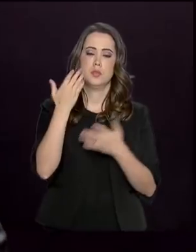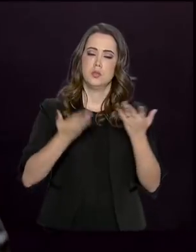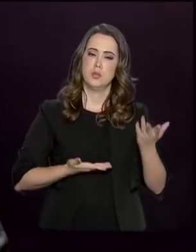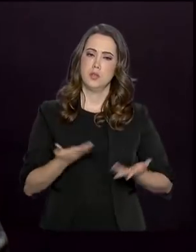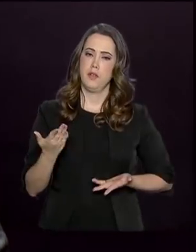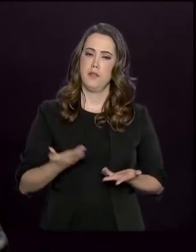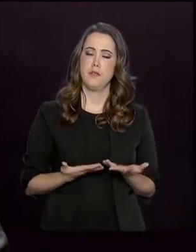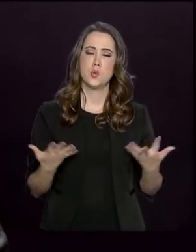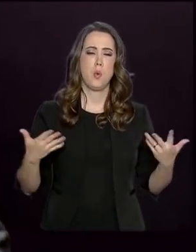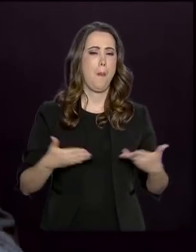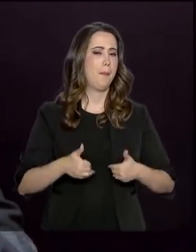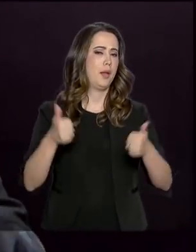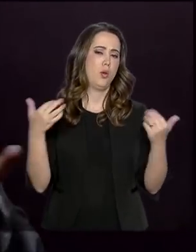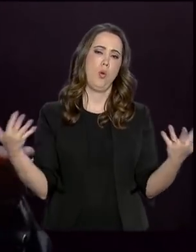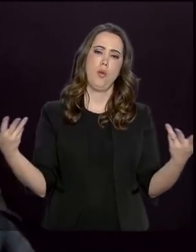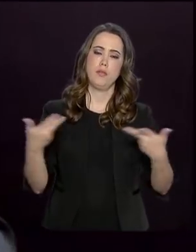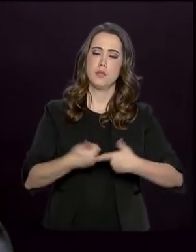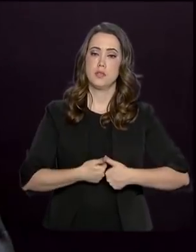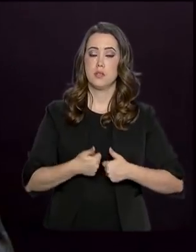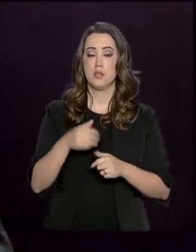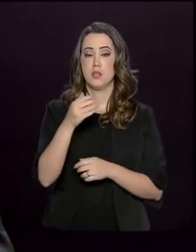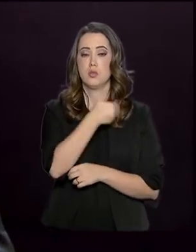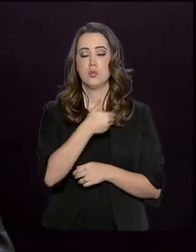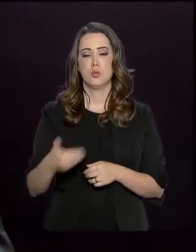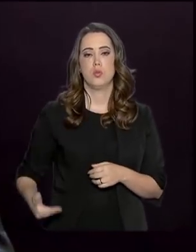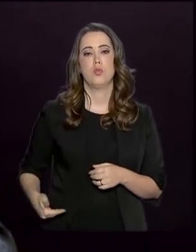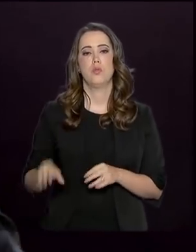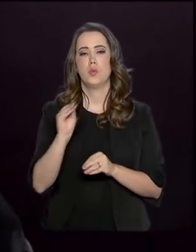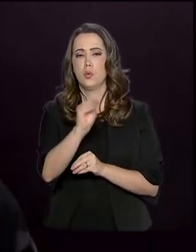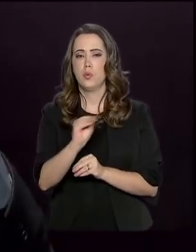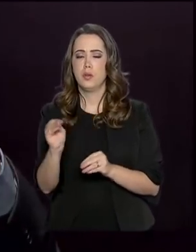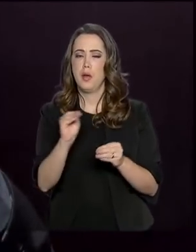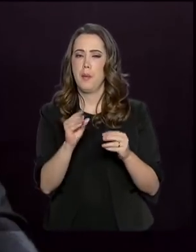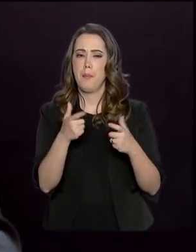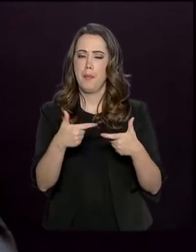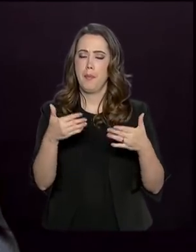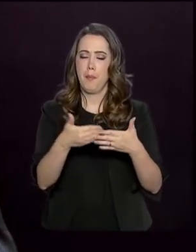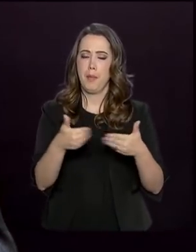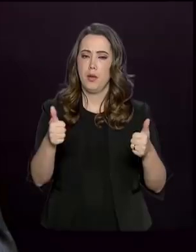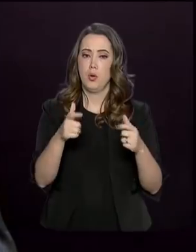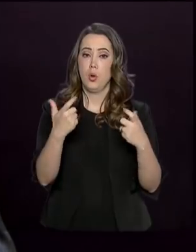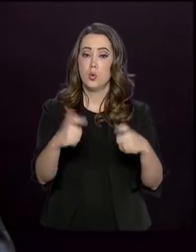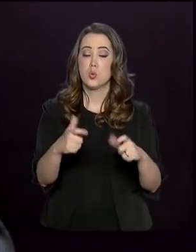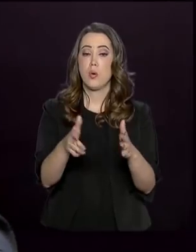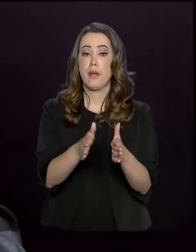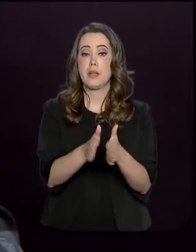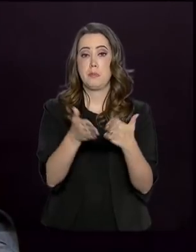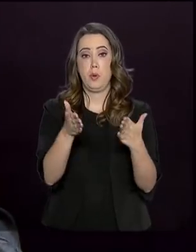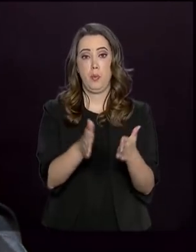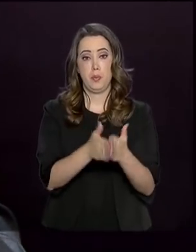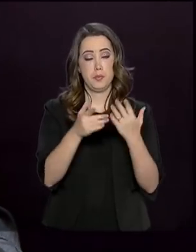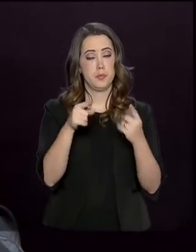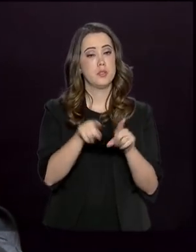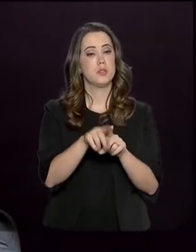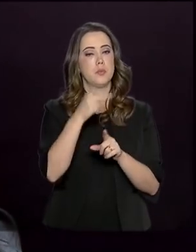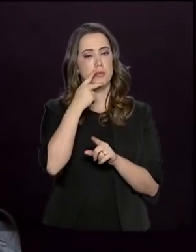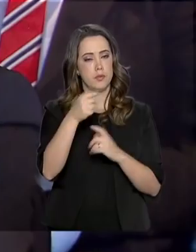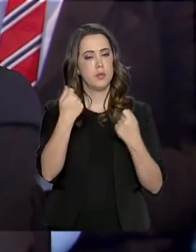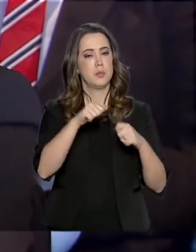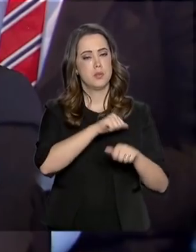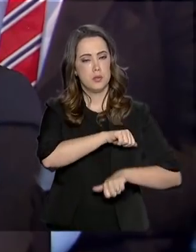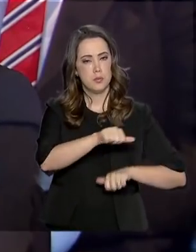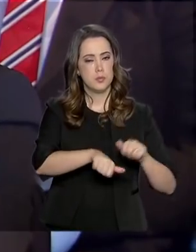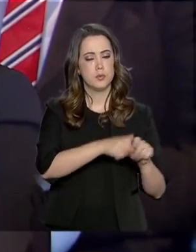público mais eficaz e do Estado atender melhor as demandas das periferias e voltou a defender a necessidade das reformas